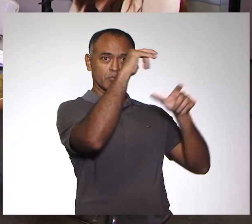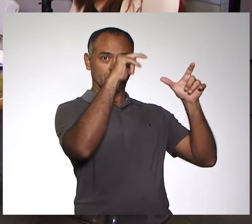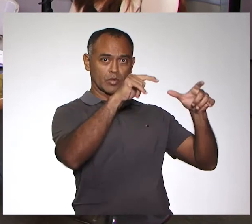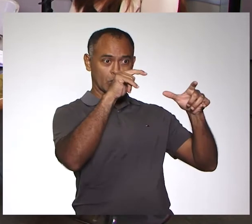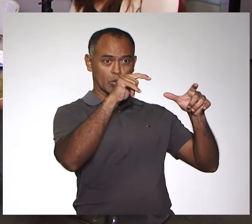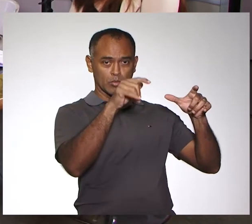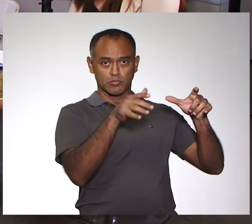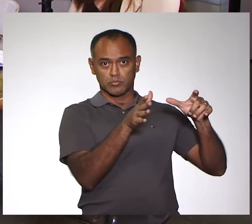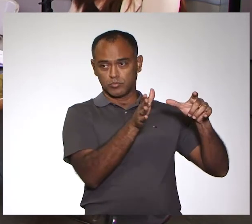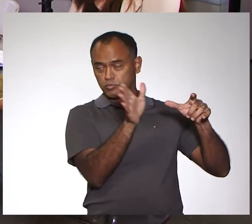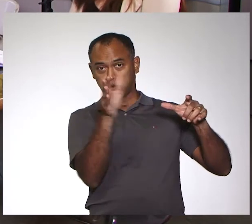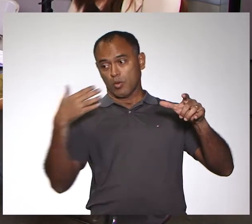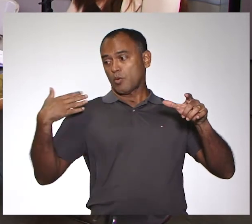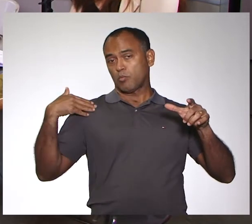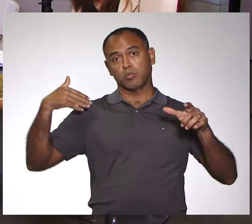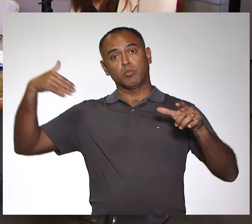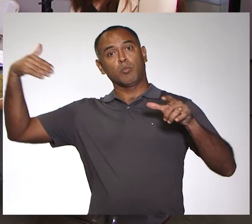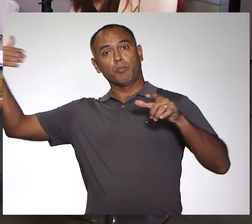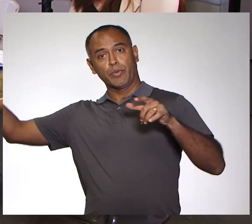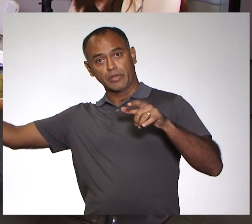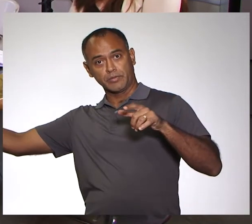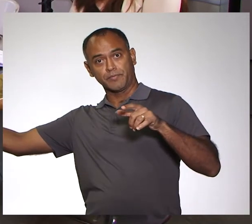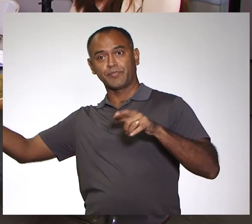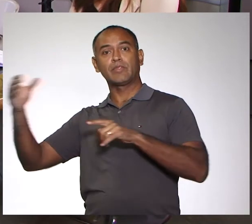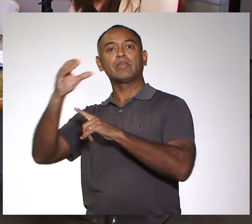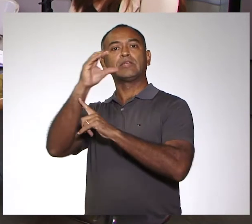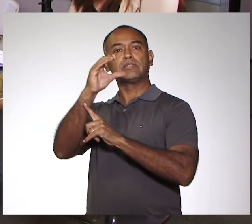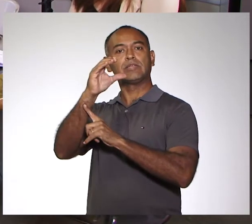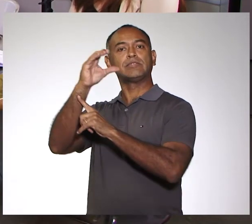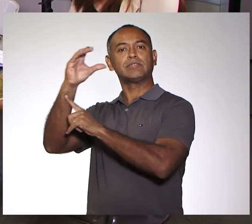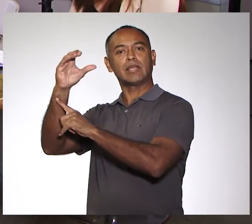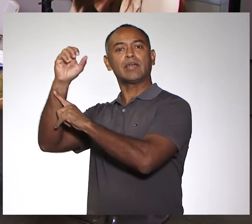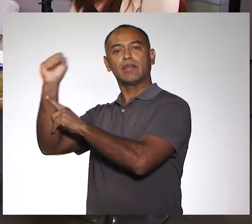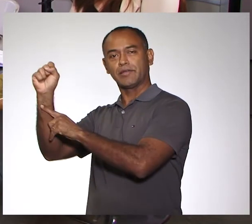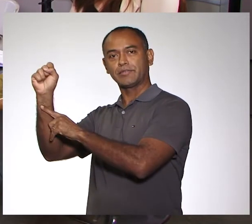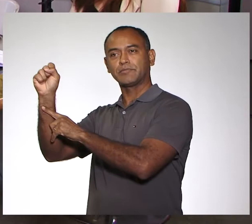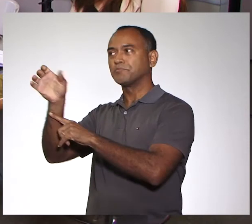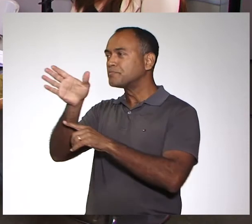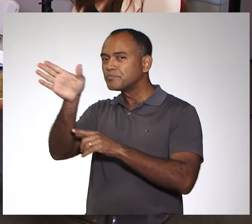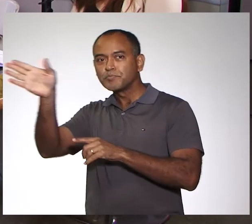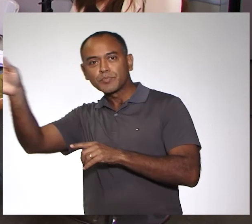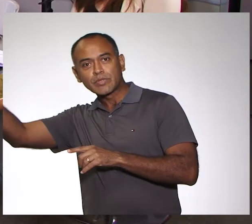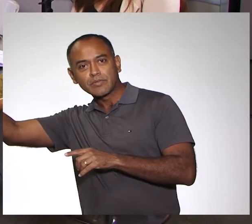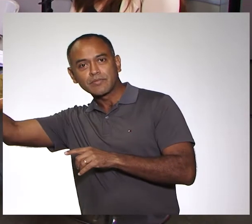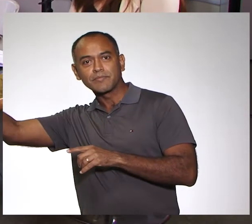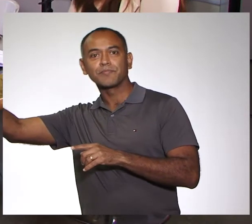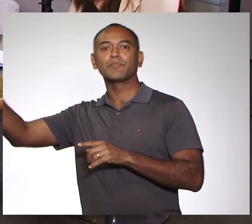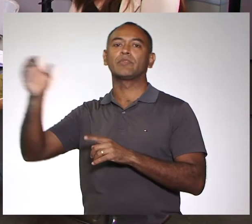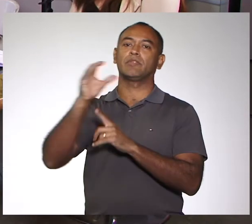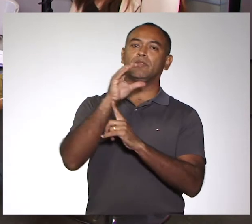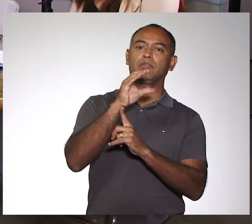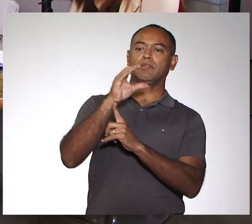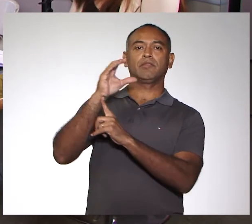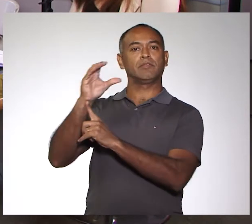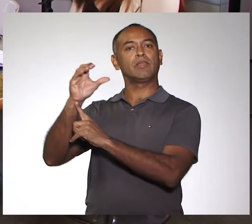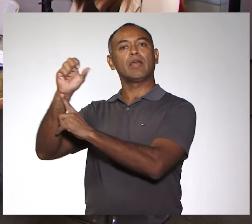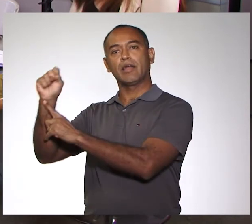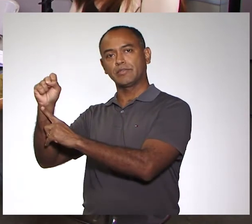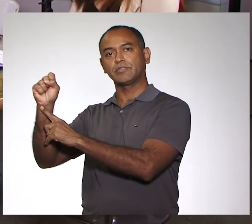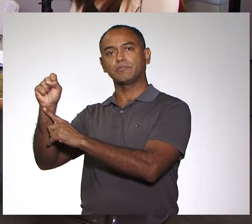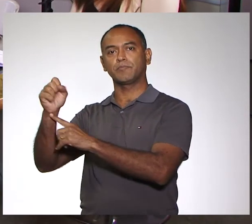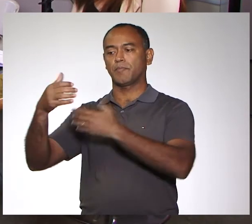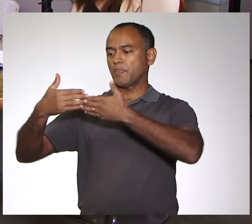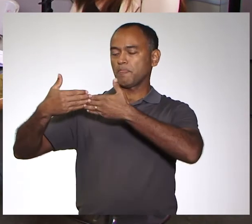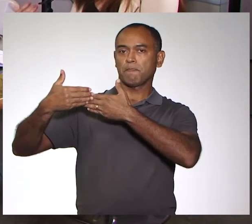o segundo bloco à direita, que é onde fica o CCS. O nosso programa vai ficar ali no Centro de